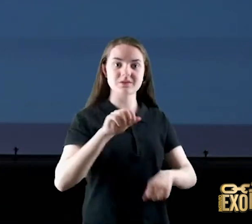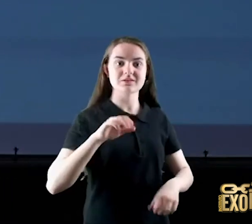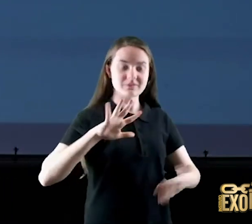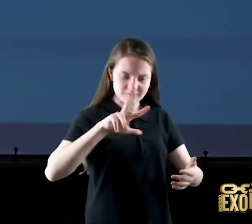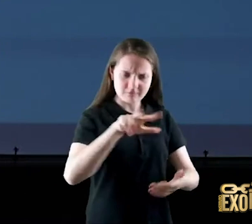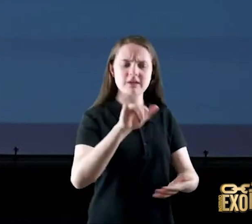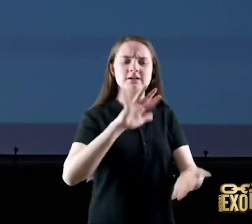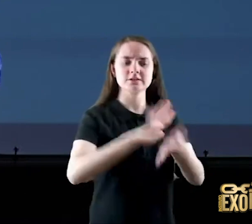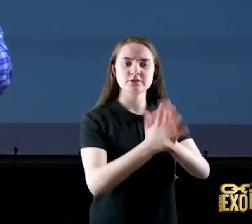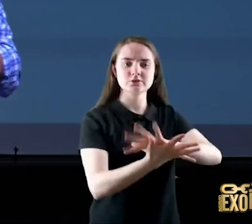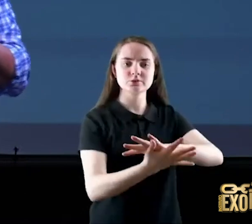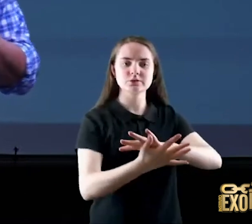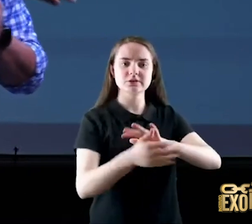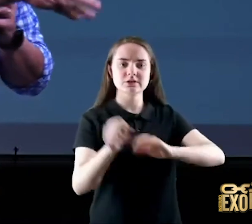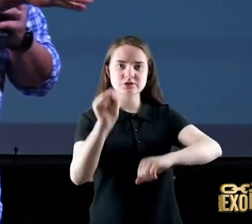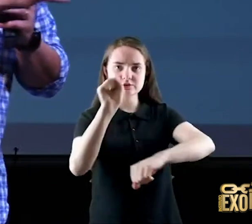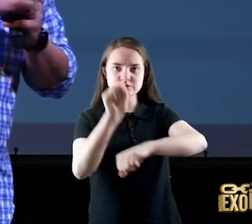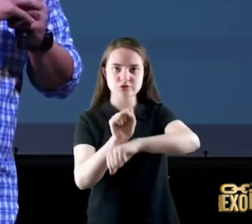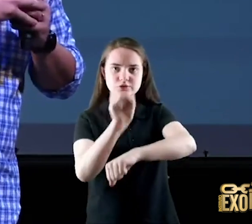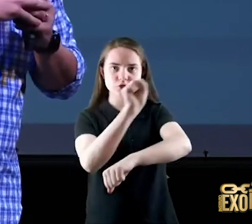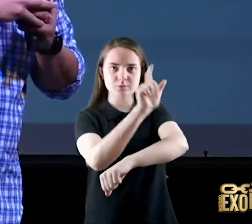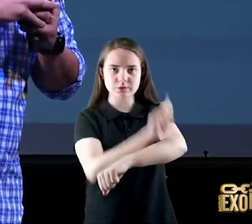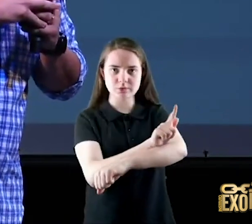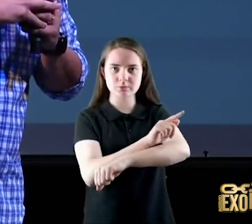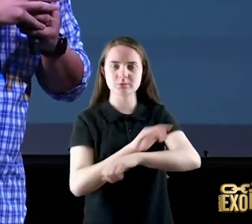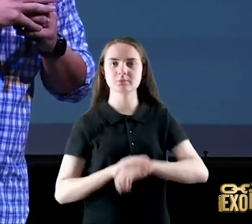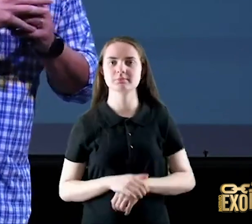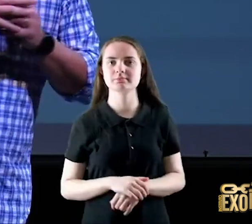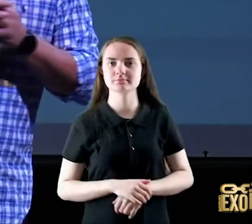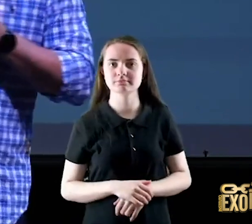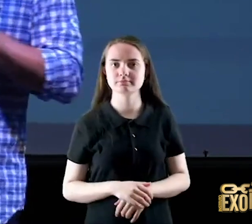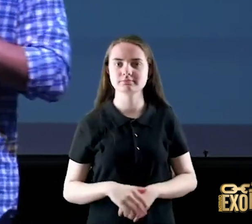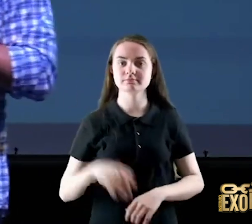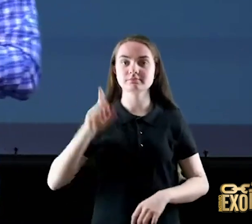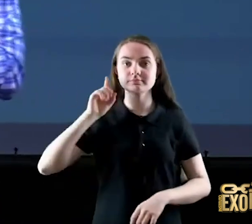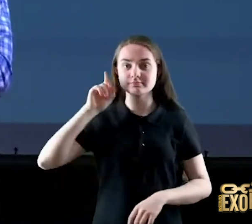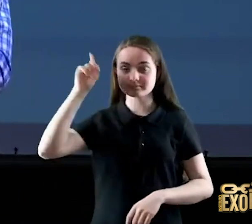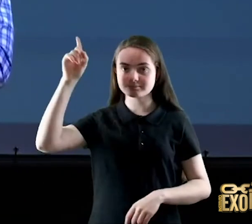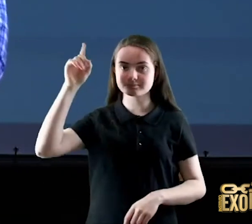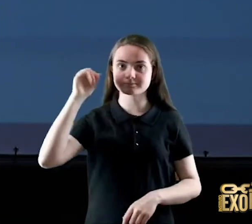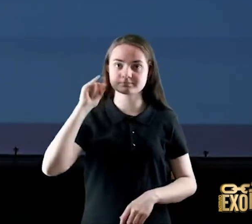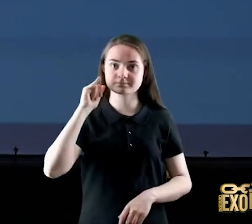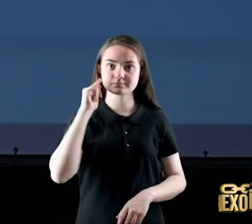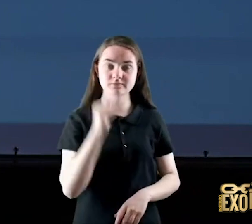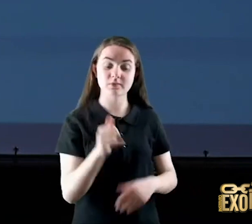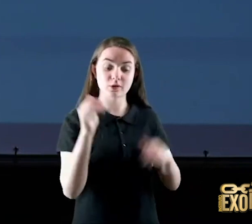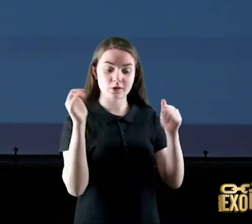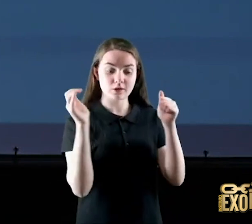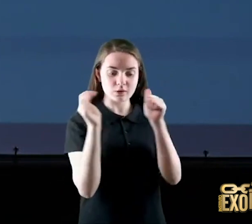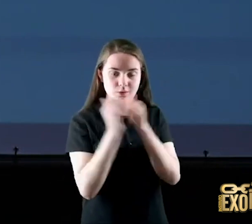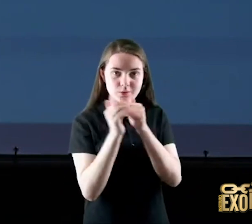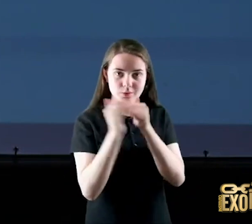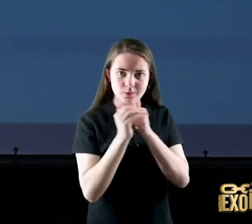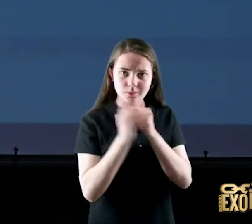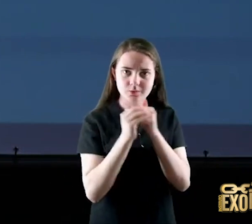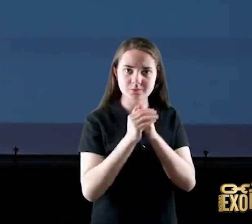o povo de Israel cativo na Babilônia em Jeremias capítulo 29 ele diz ore pela cidade